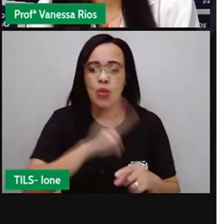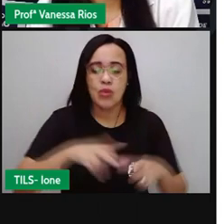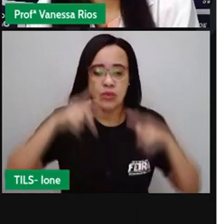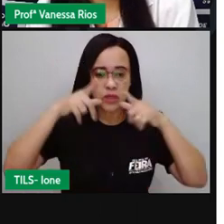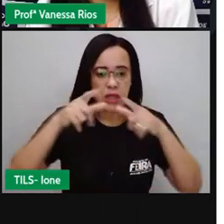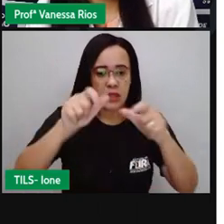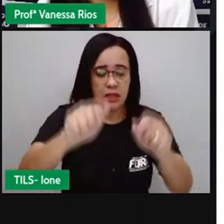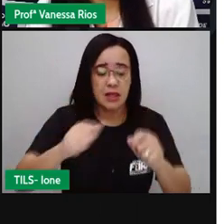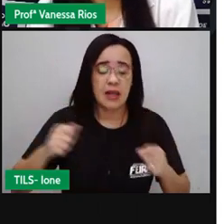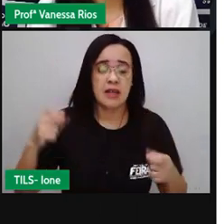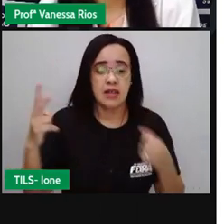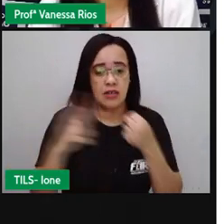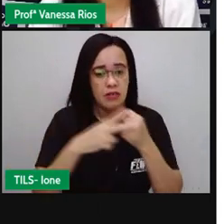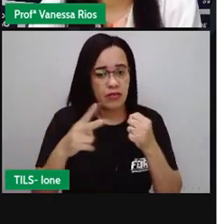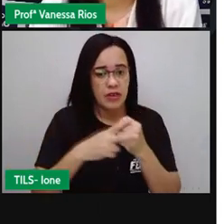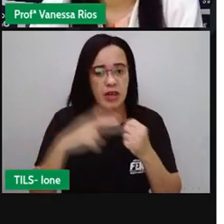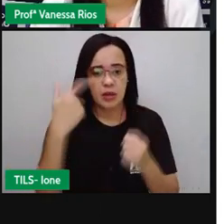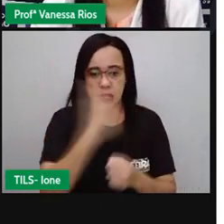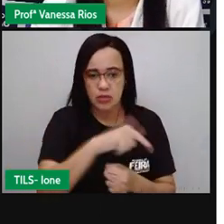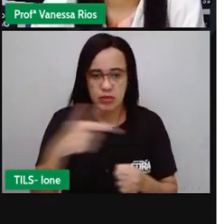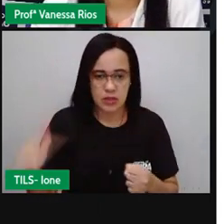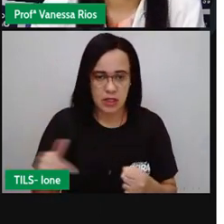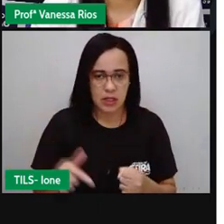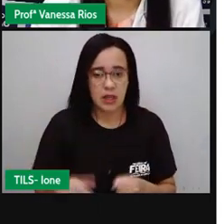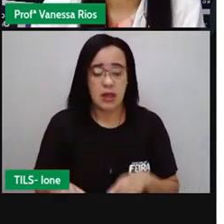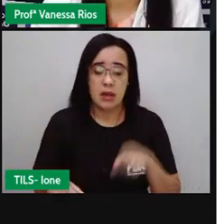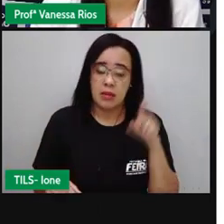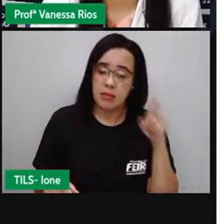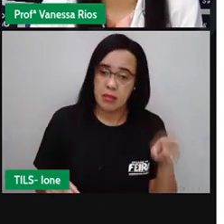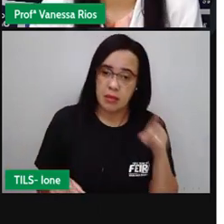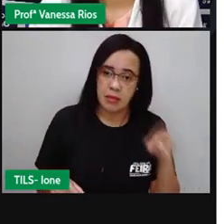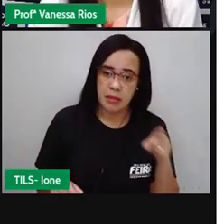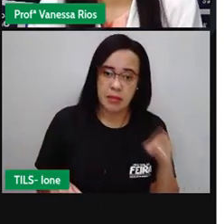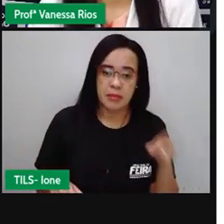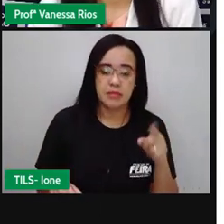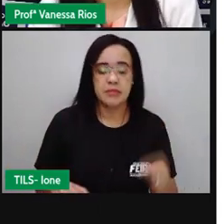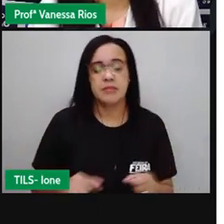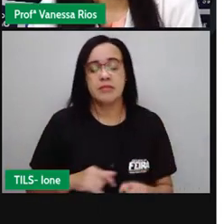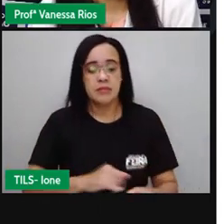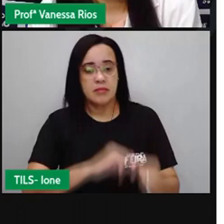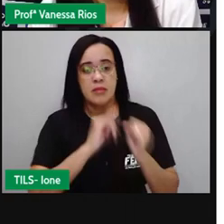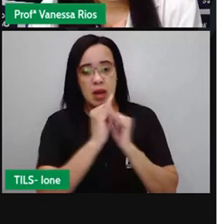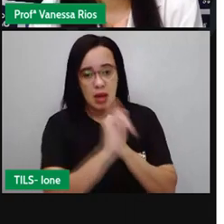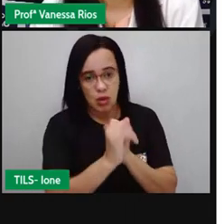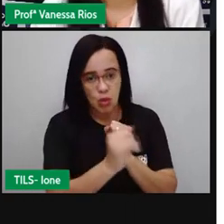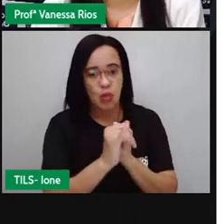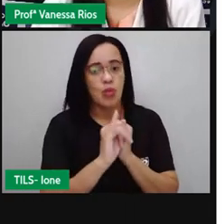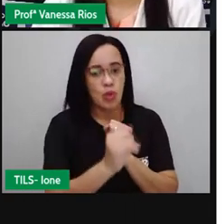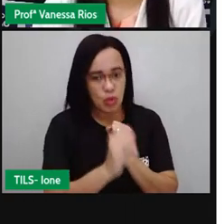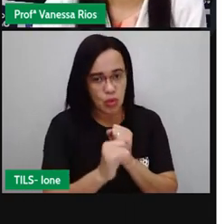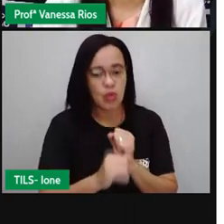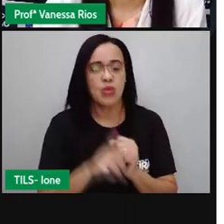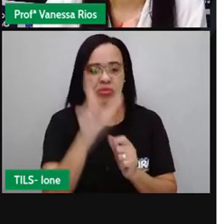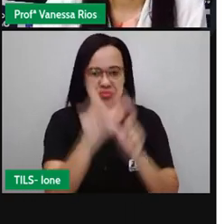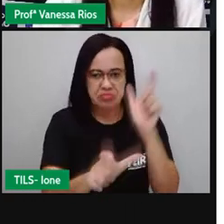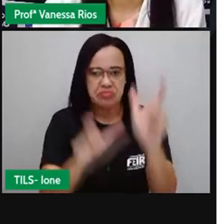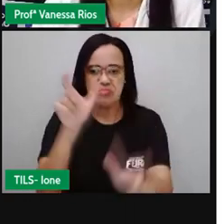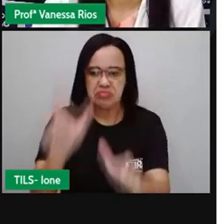a exploração das imagens enquanto a crônica aparece aí os ambientes aparecem personagens aparece